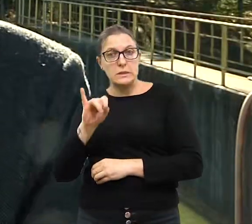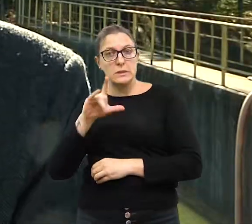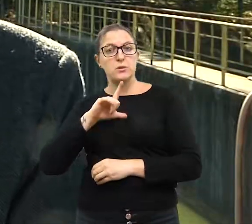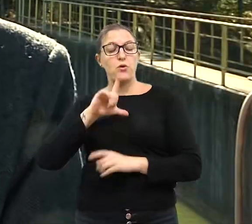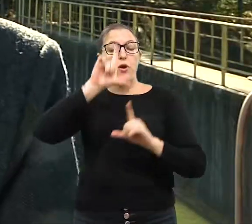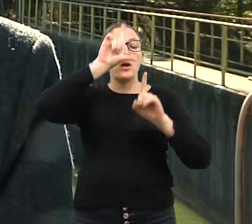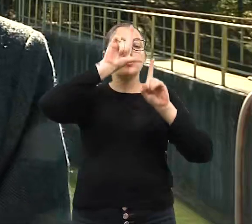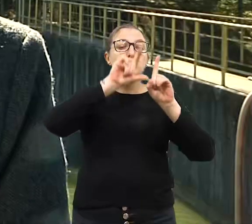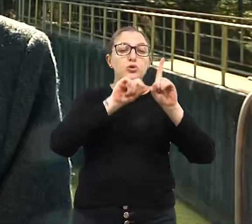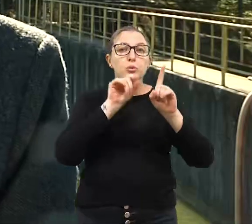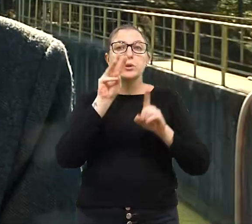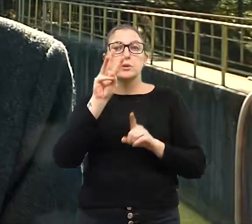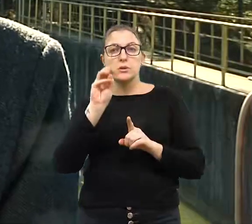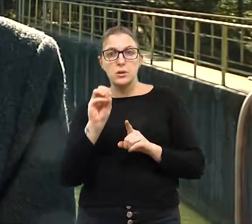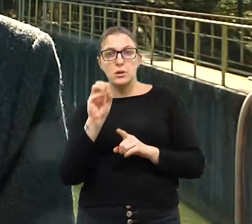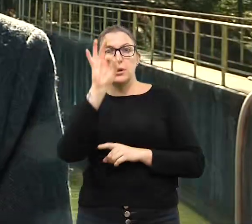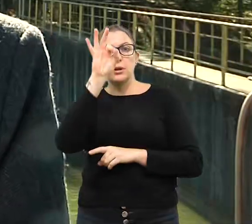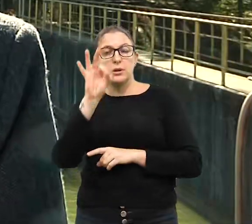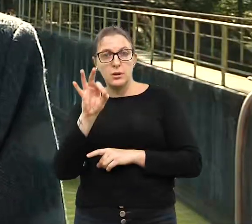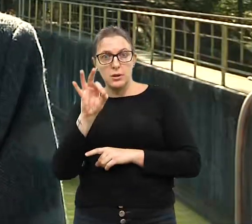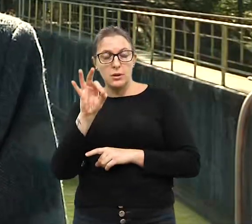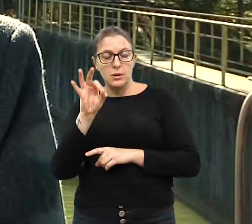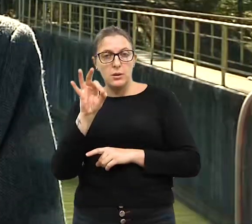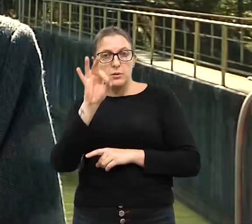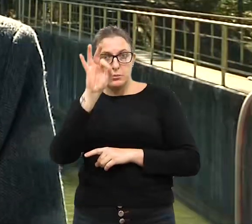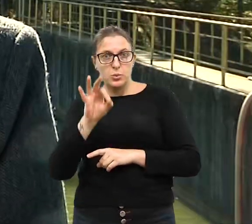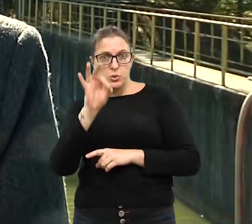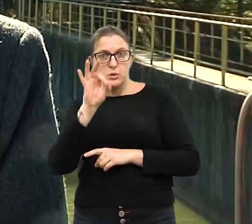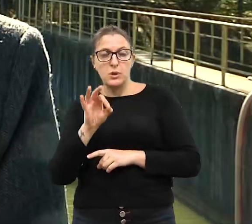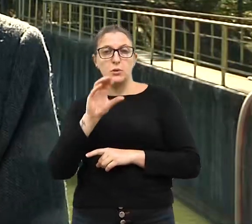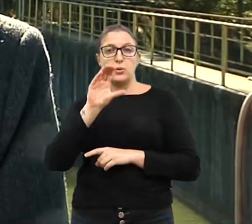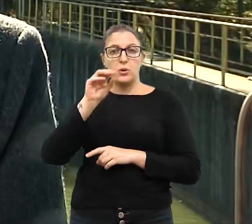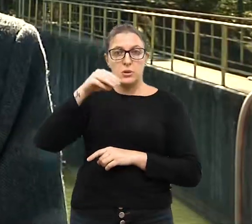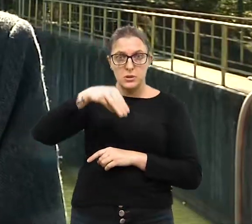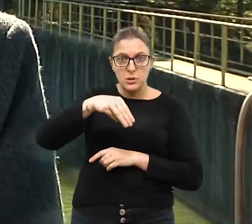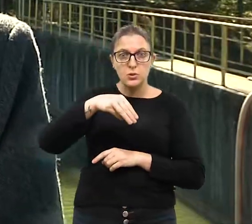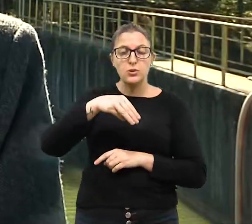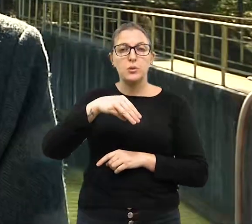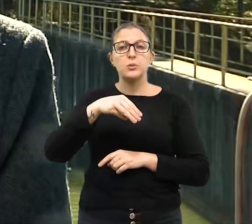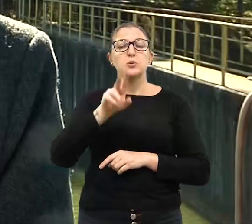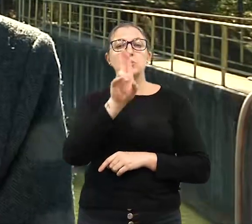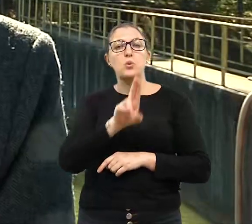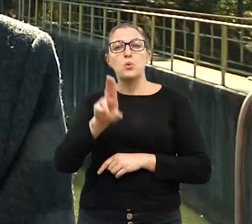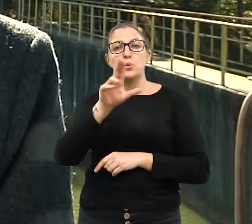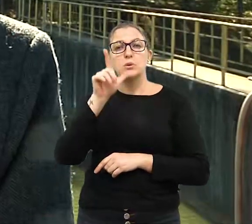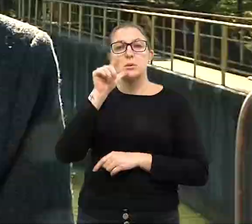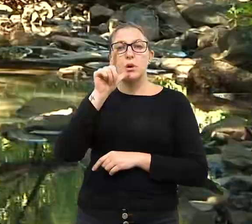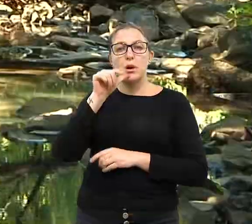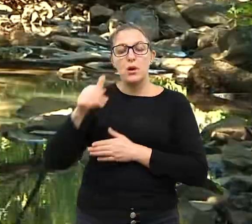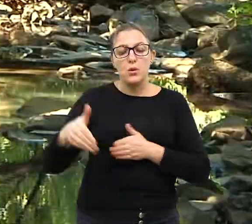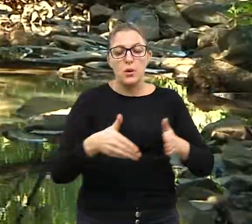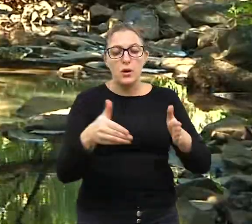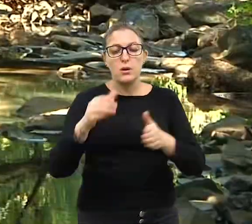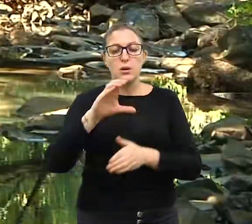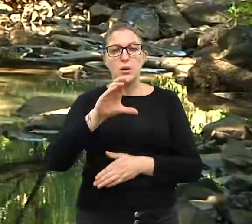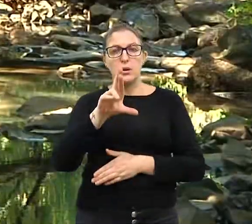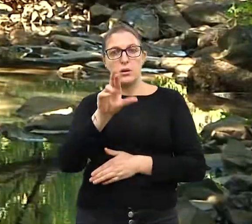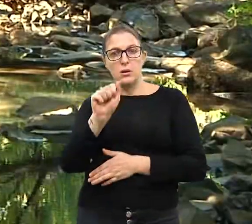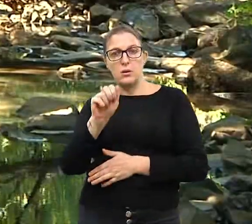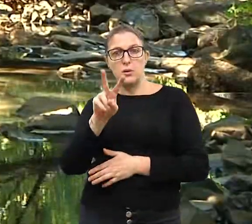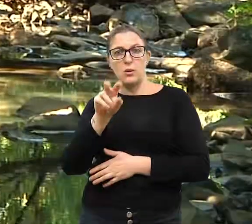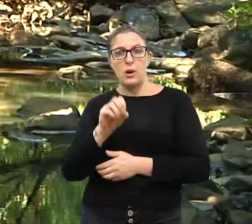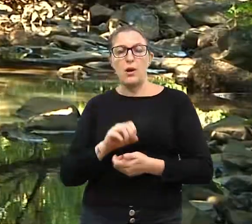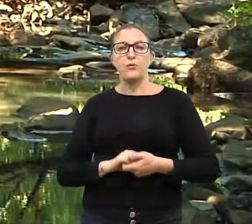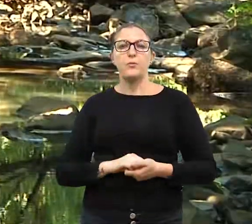30 centímetros, é acionado o bombeamento do rio Cravo. Como estamos no